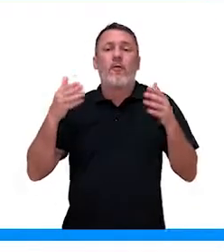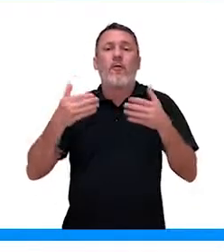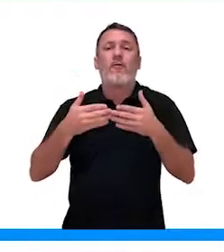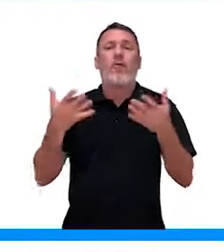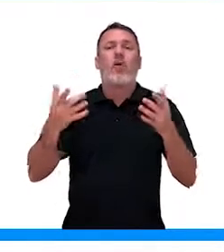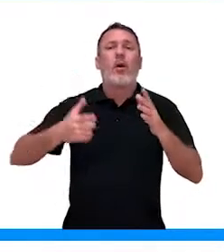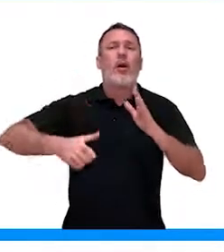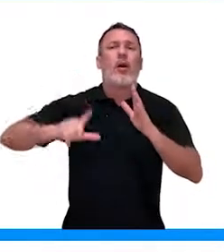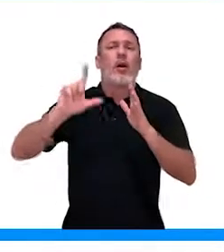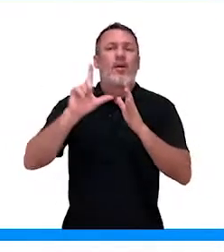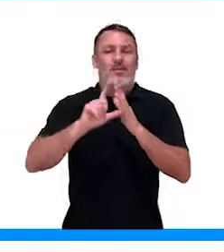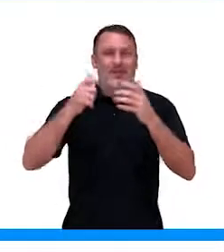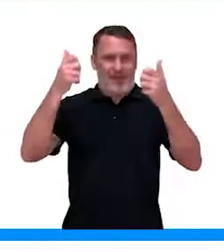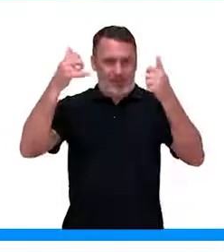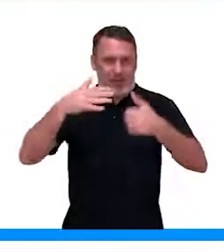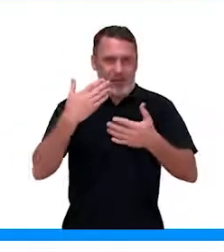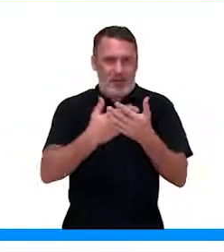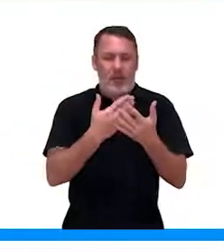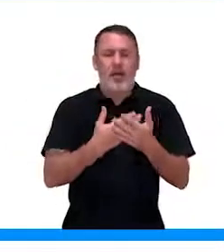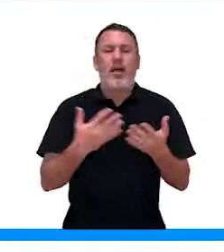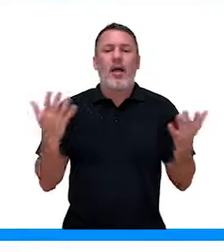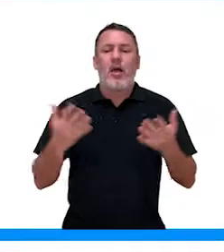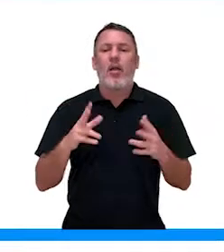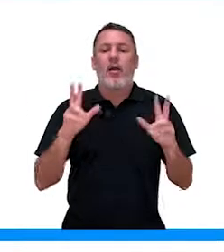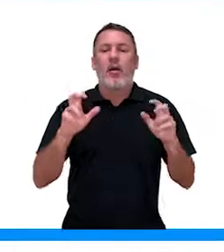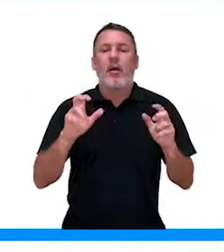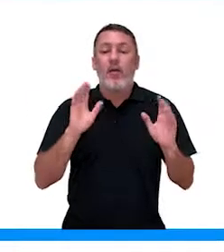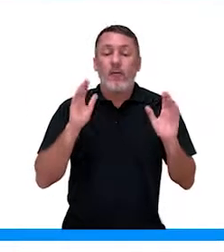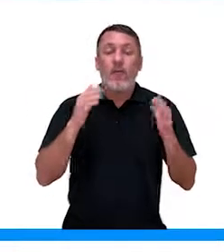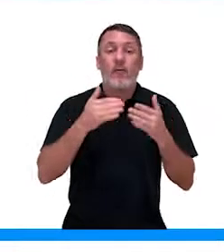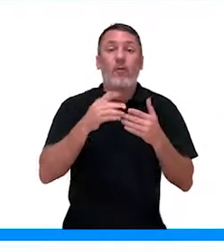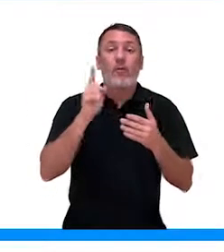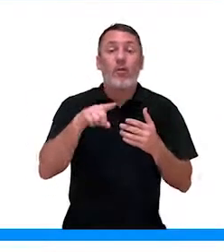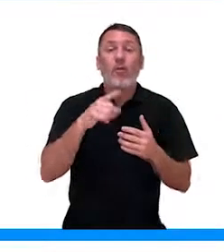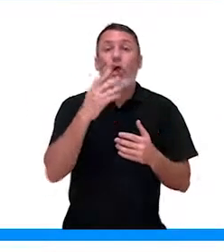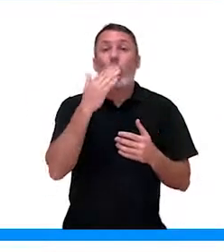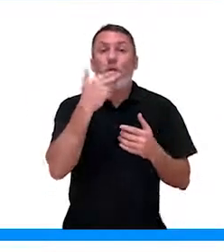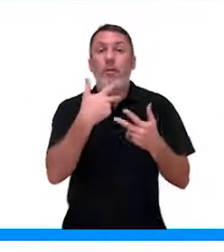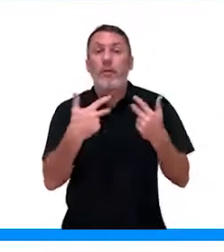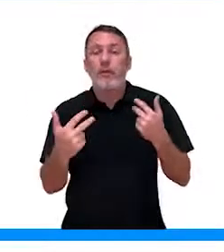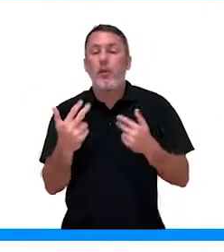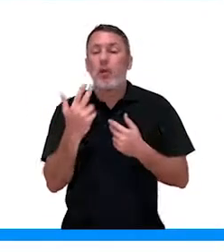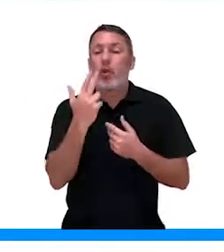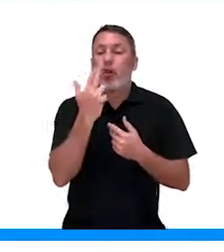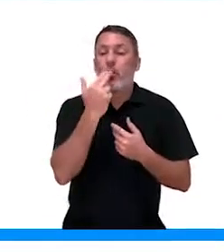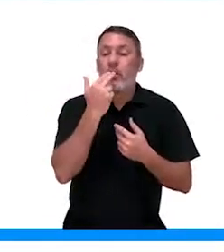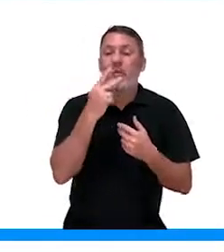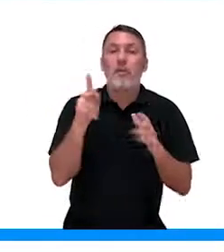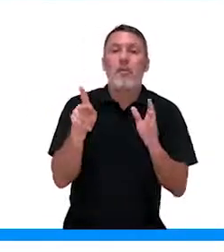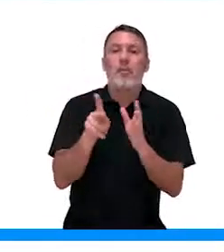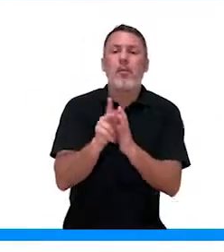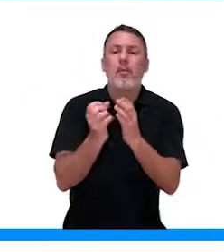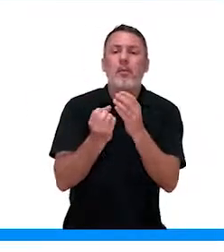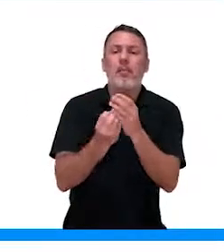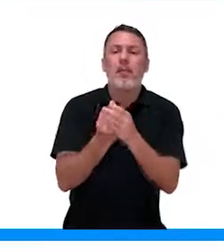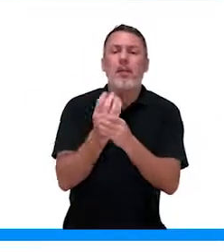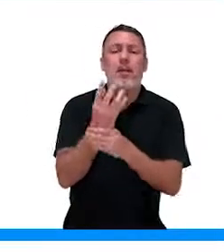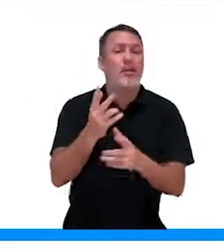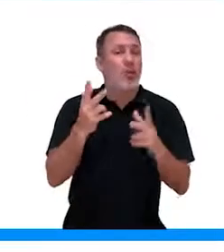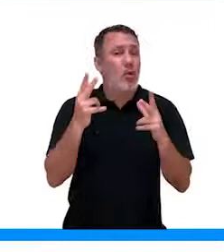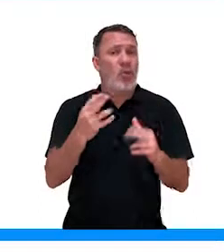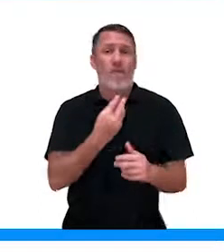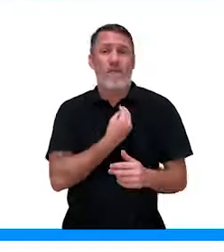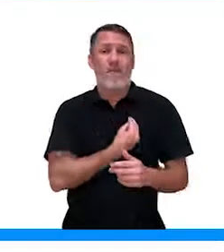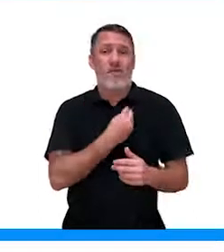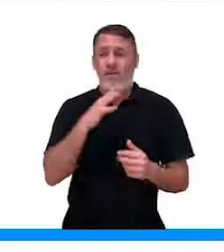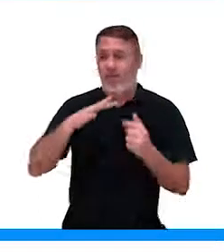nutrição mineral dessas plantas. O que significa isso? A gente vai ver quais são as necessidades nutricionais. As plantas, assim